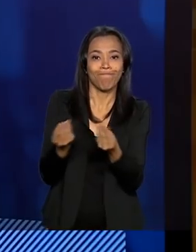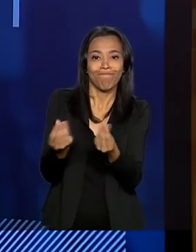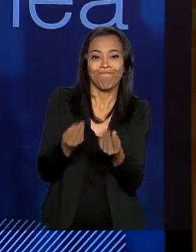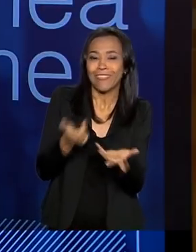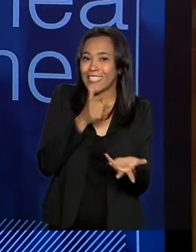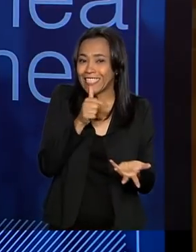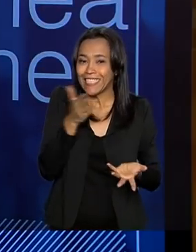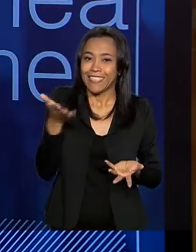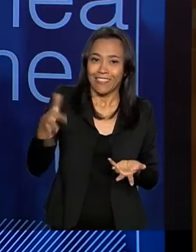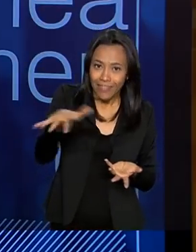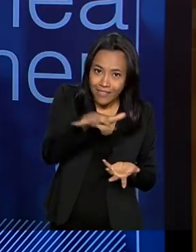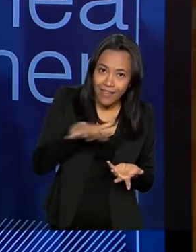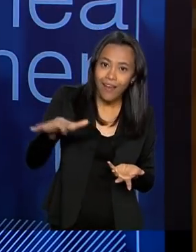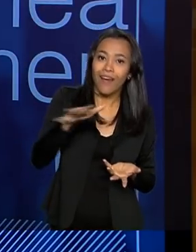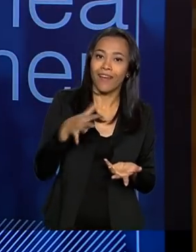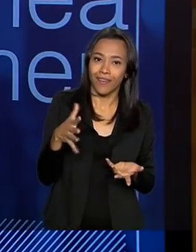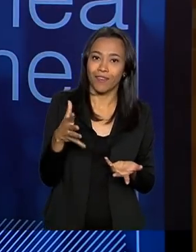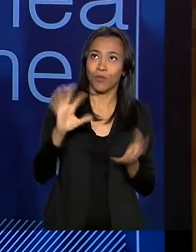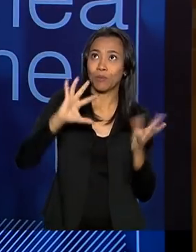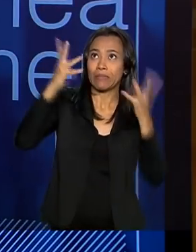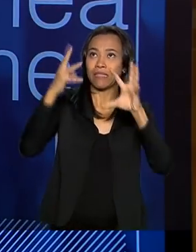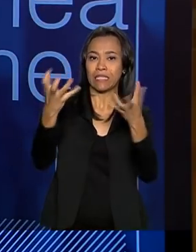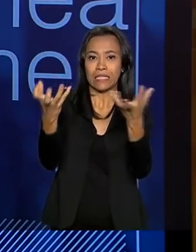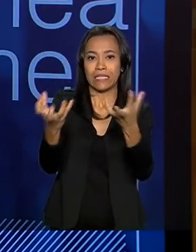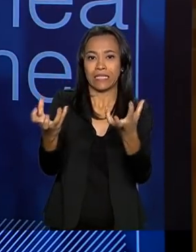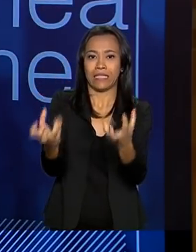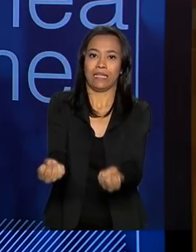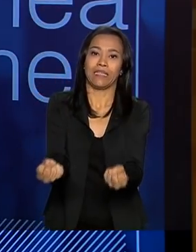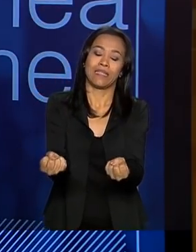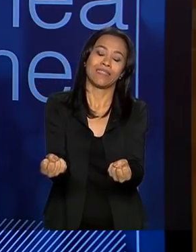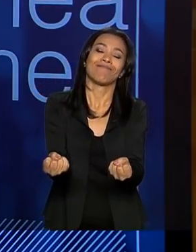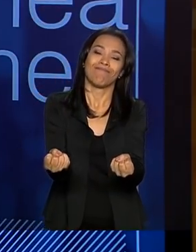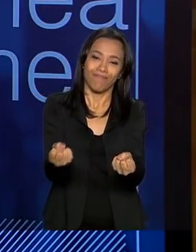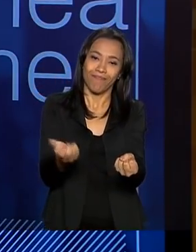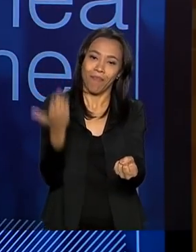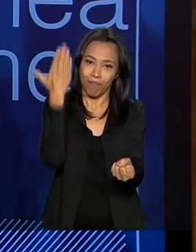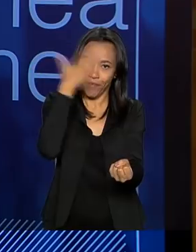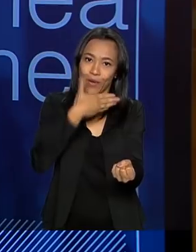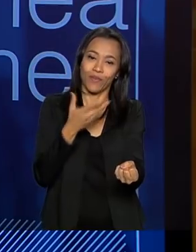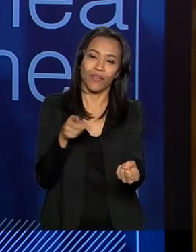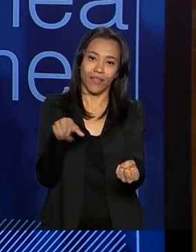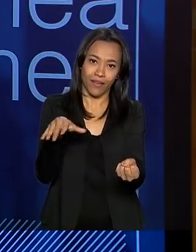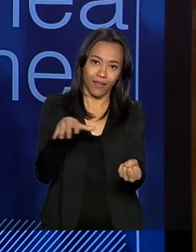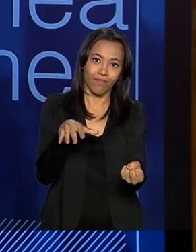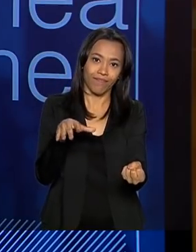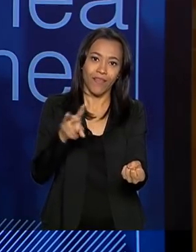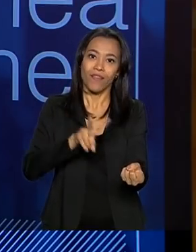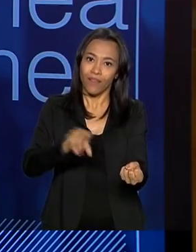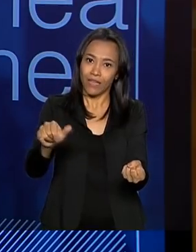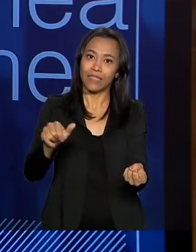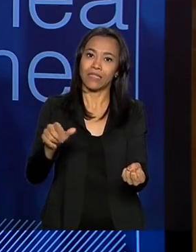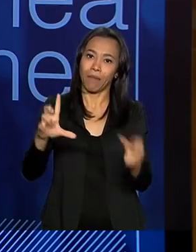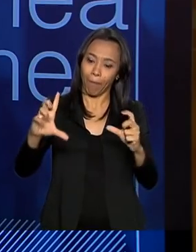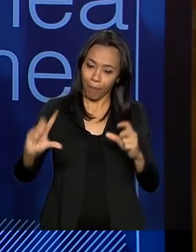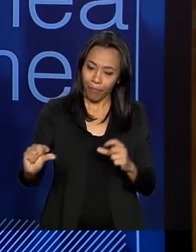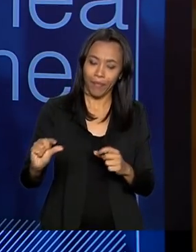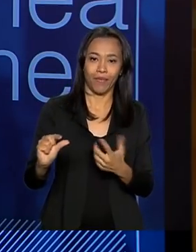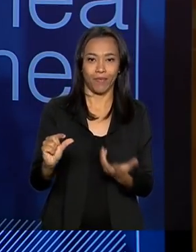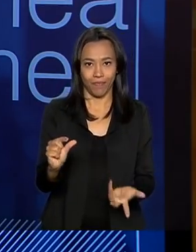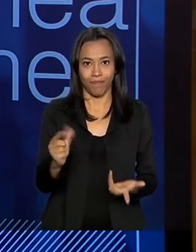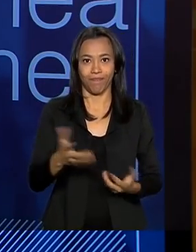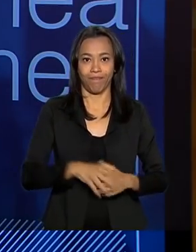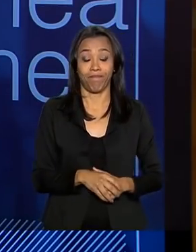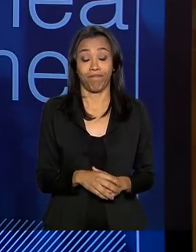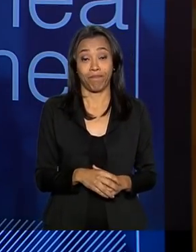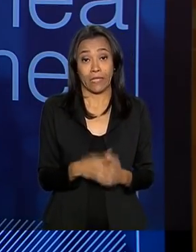nas secas, uma vez que as previsões meteorológicas mostram que a recarga será muito baixa, ou provavelmente será muito